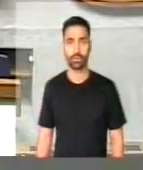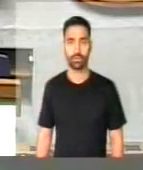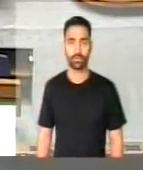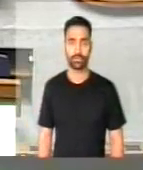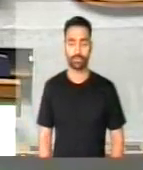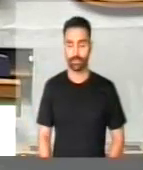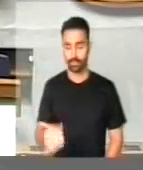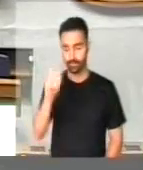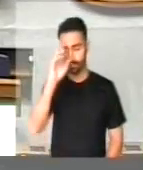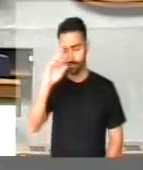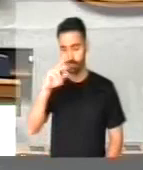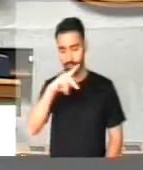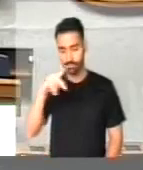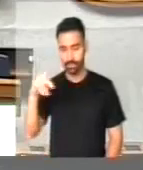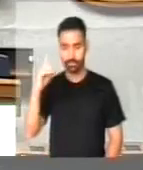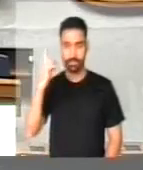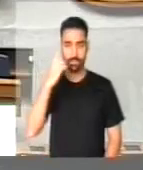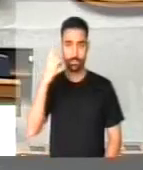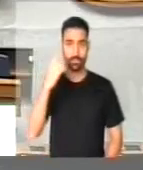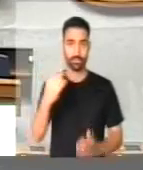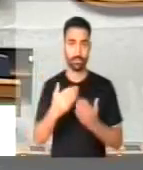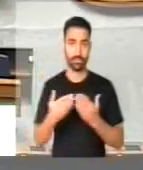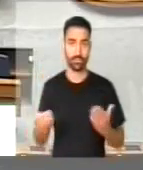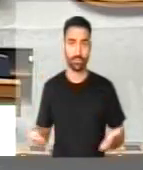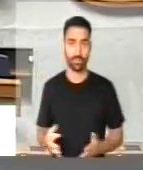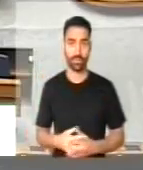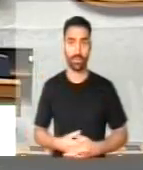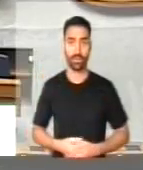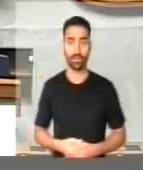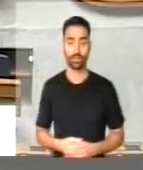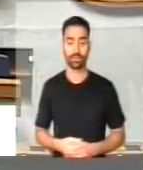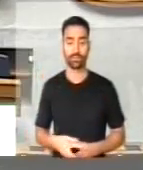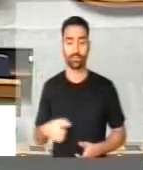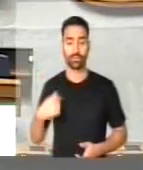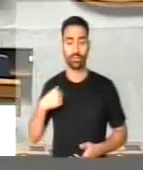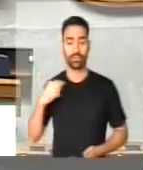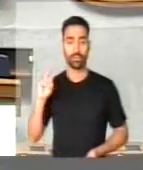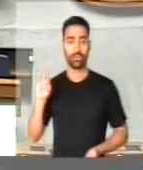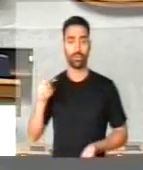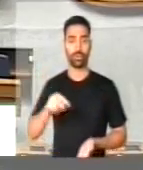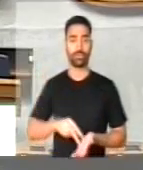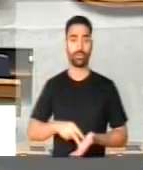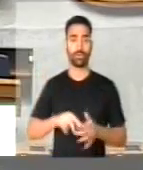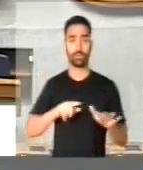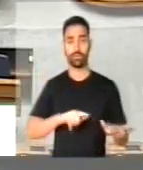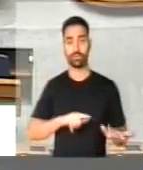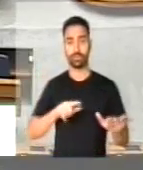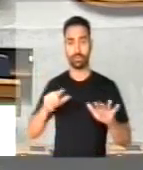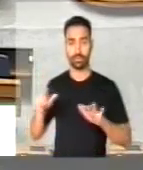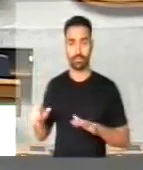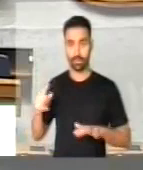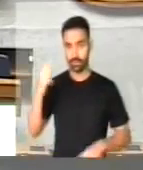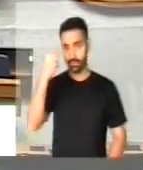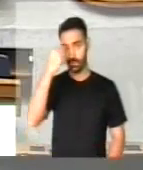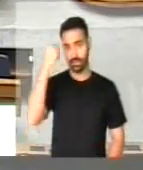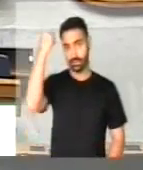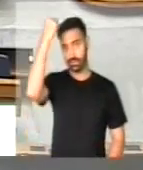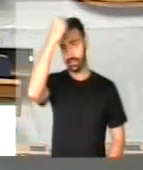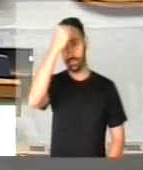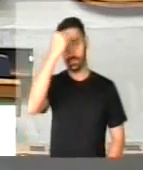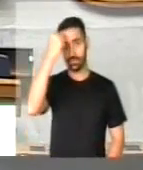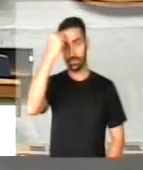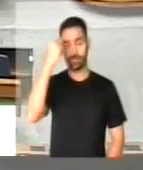Presidente, senhoras e senhores deputados, venho aqui, nesta Semana da Santa, trazer